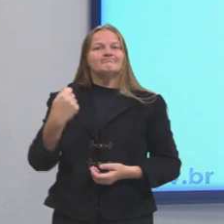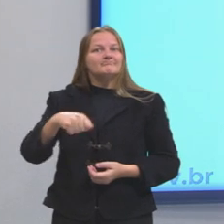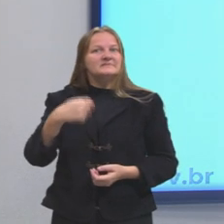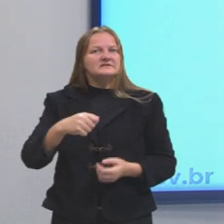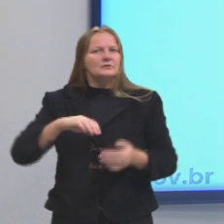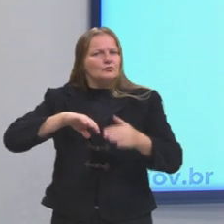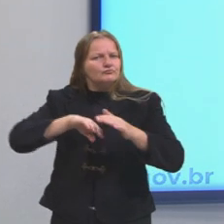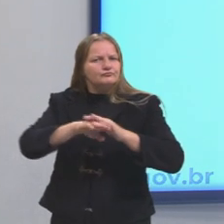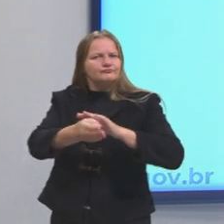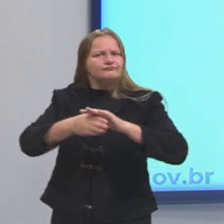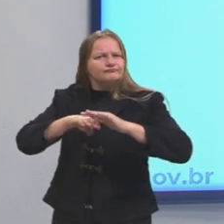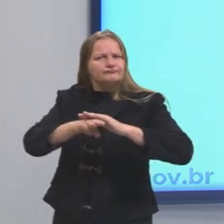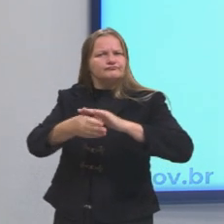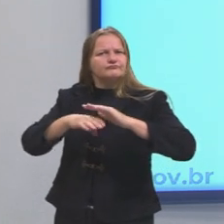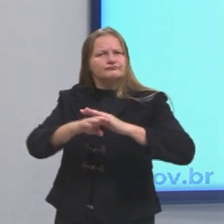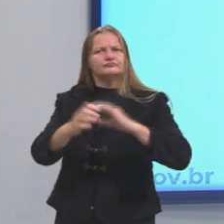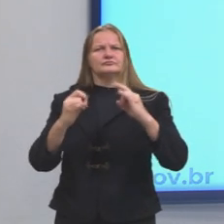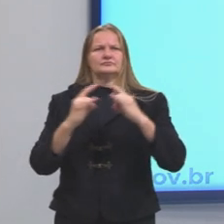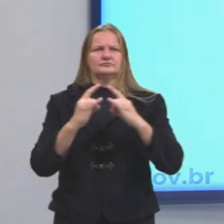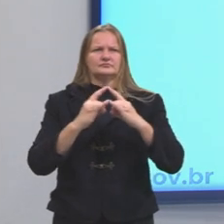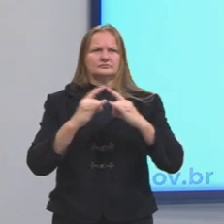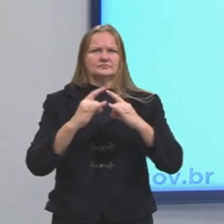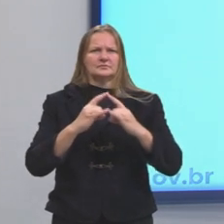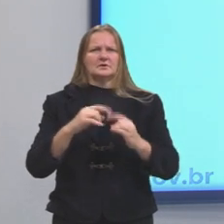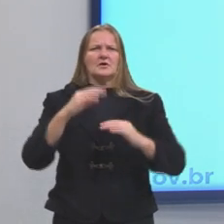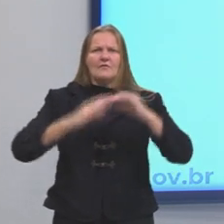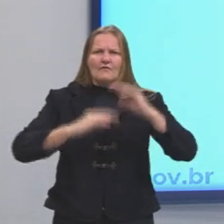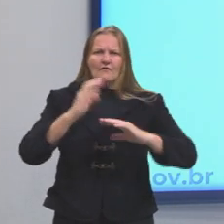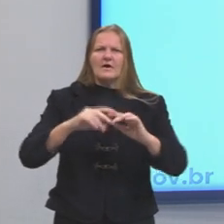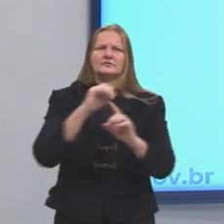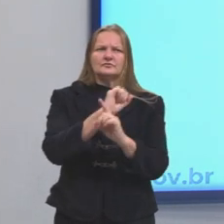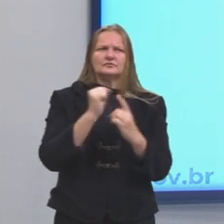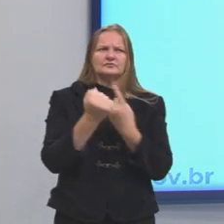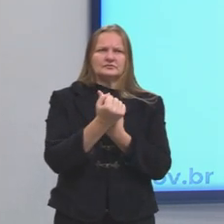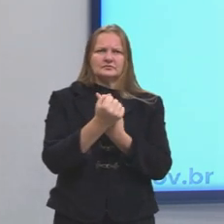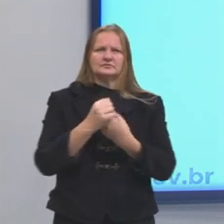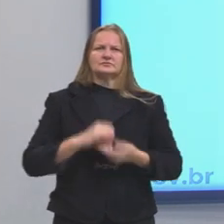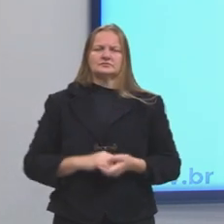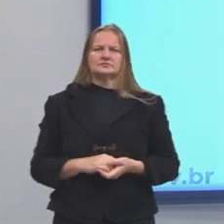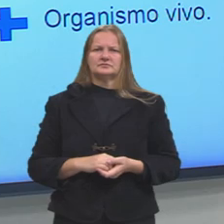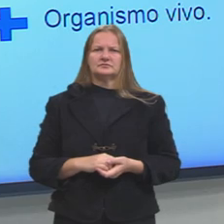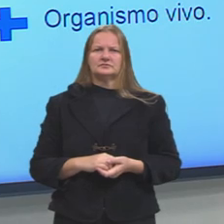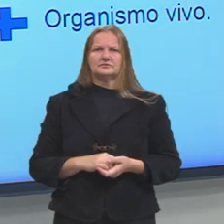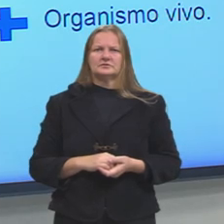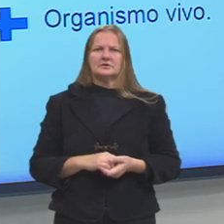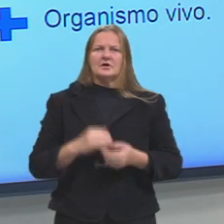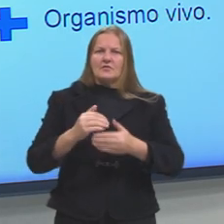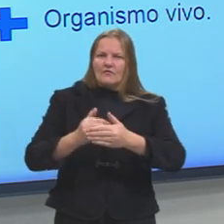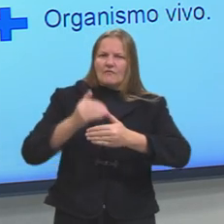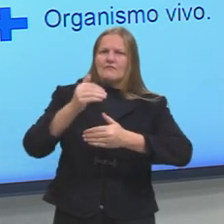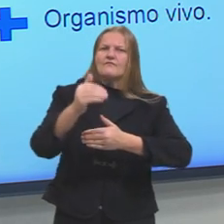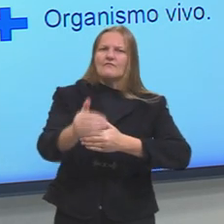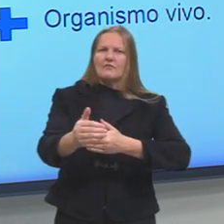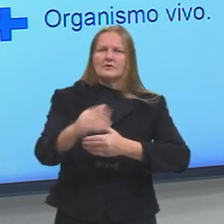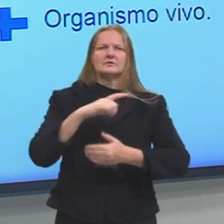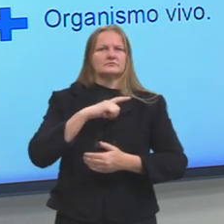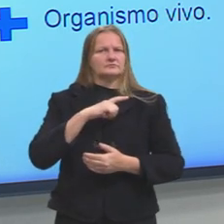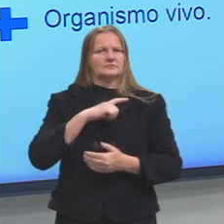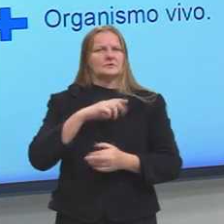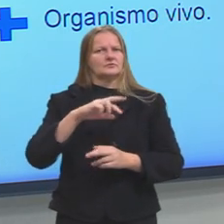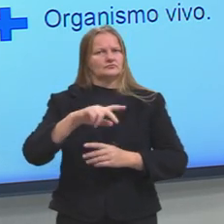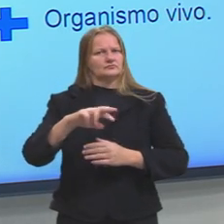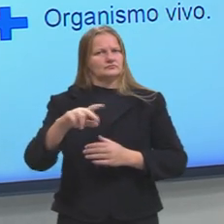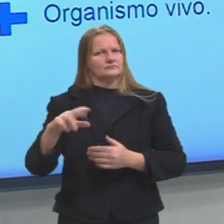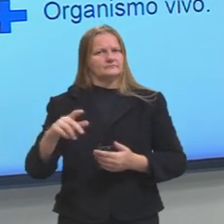adequar a essas instituições. Olha os fatos sociais, né, eles são exteriores a nós, já existem, já estão aí,